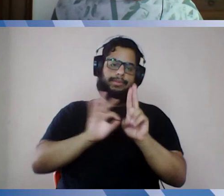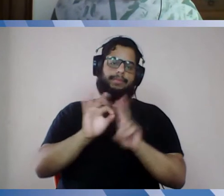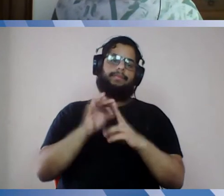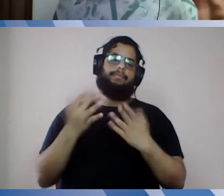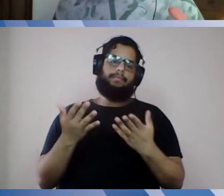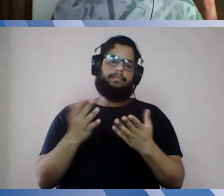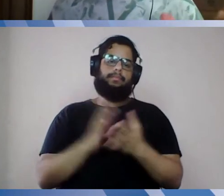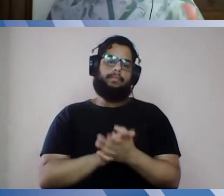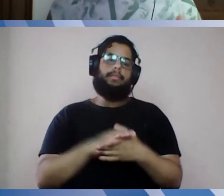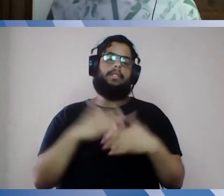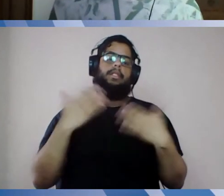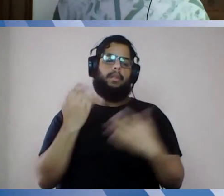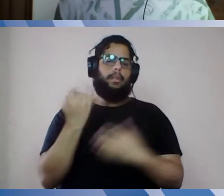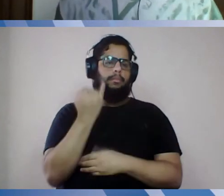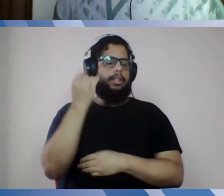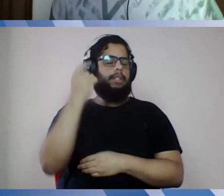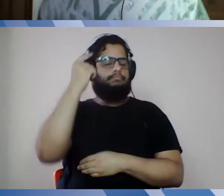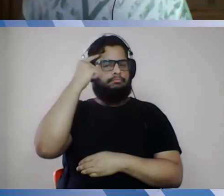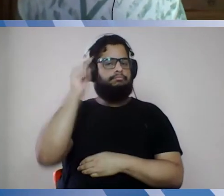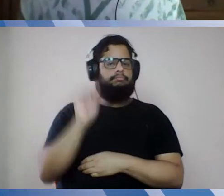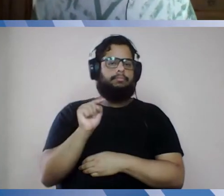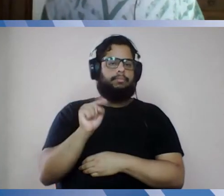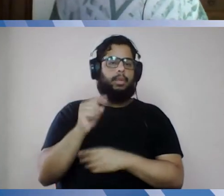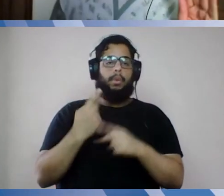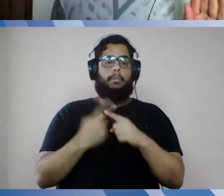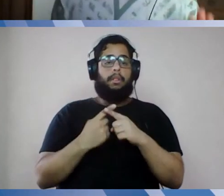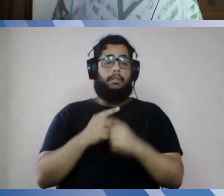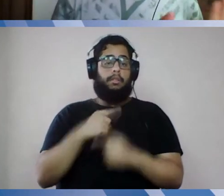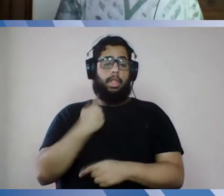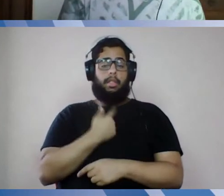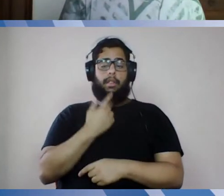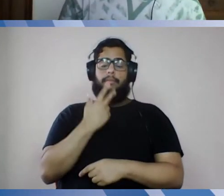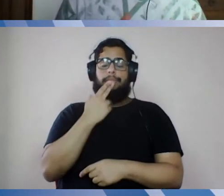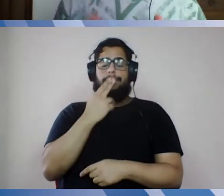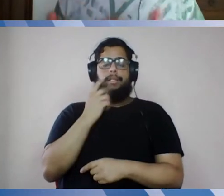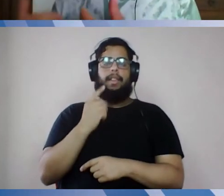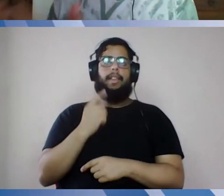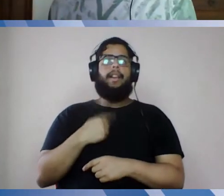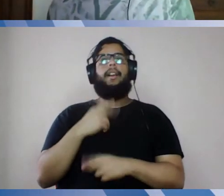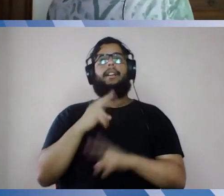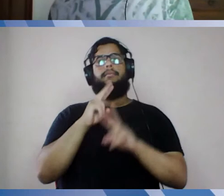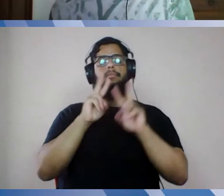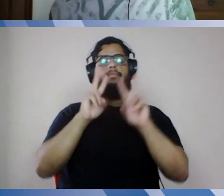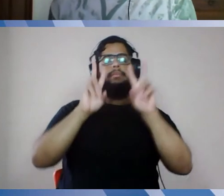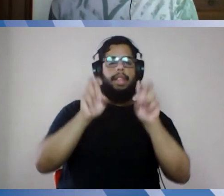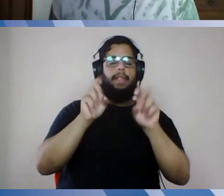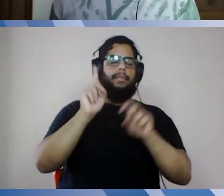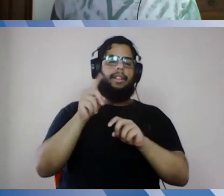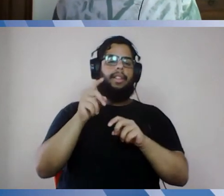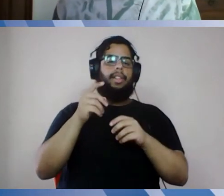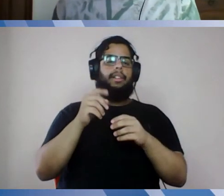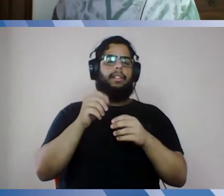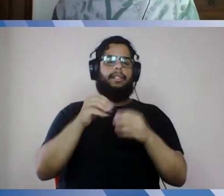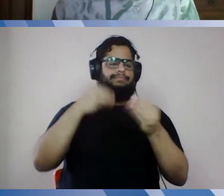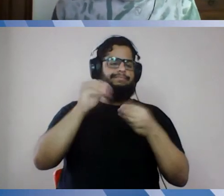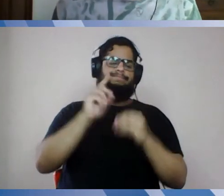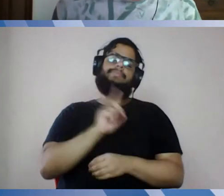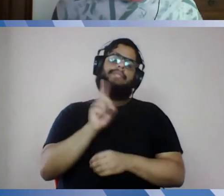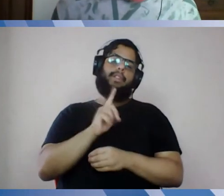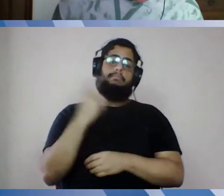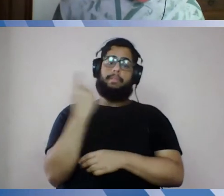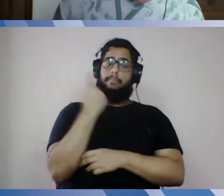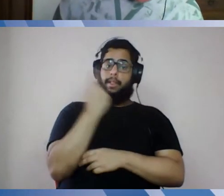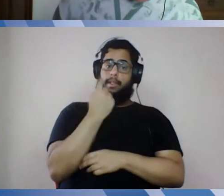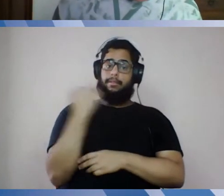é importante ter isso em mente, porque senão a gente acha que nós estamos discutindo de novo flexibilização sem discutir controle da pandemia, e não é